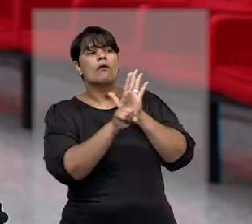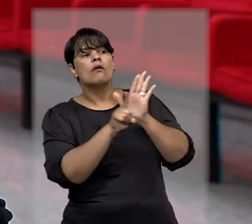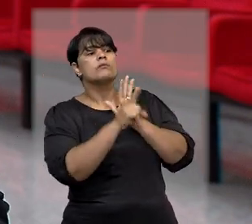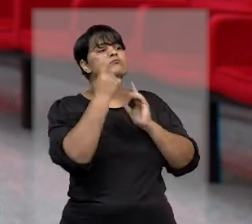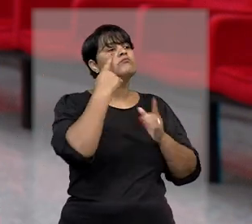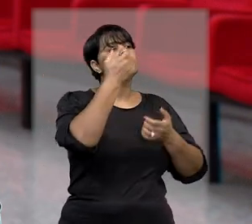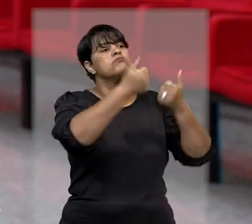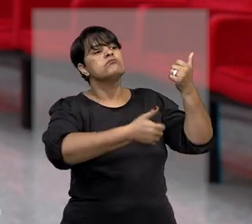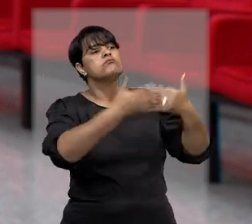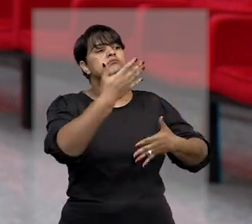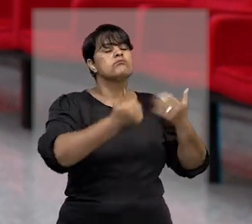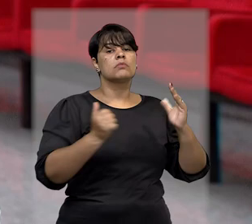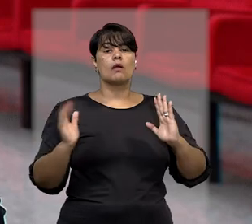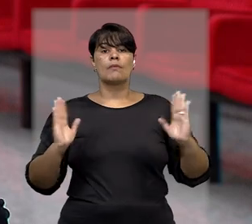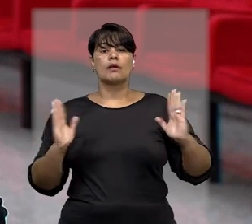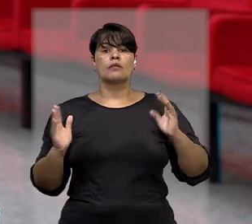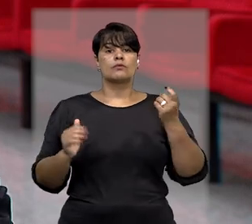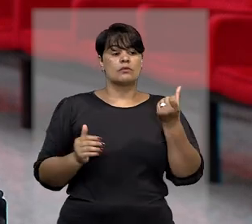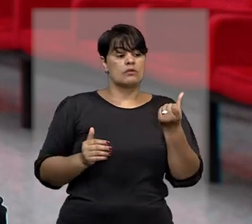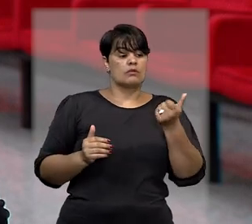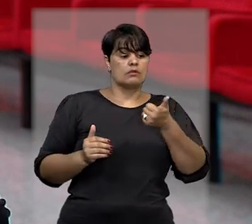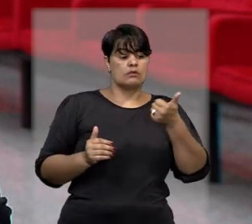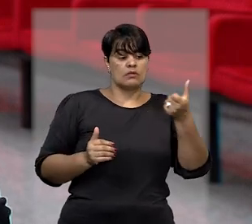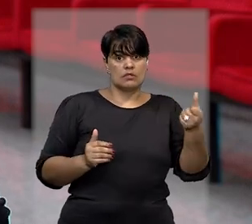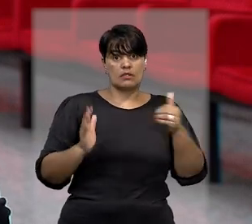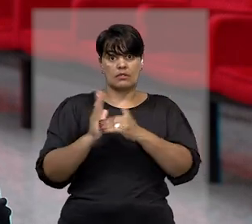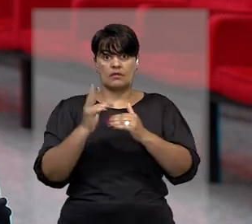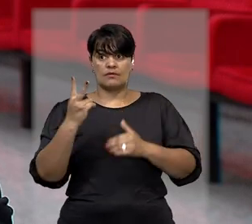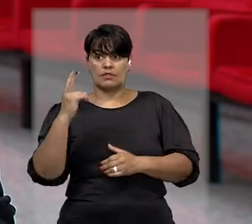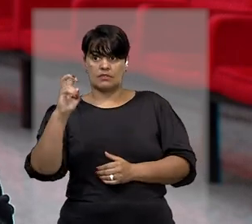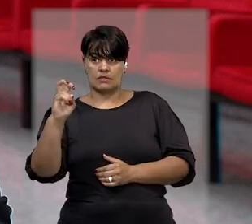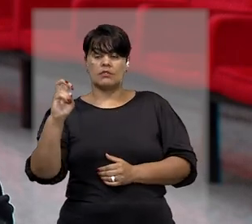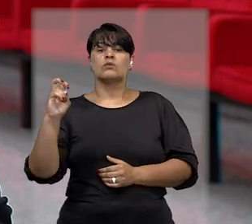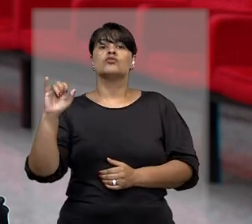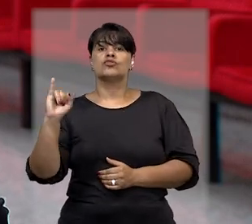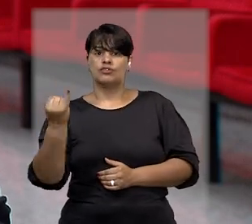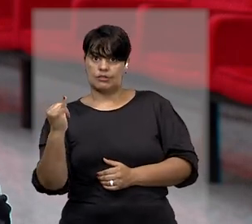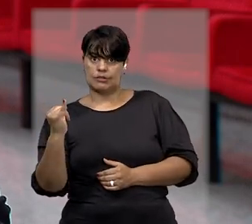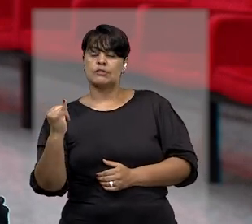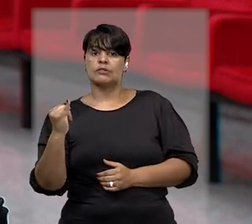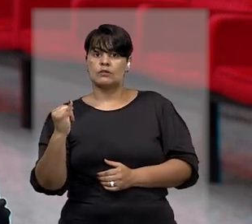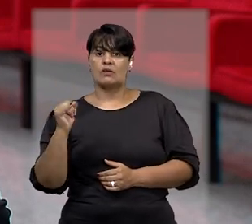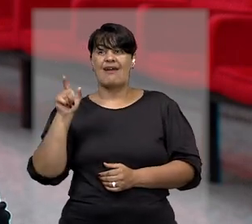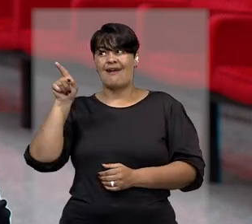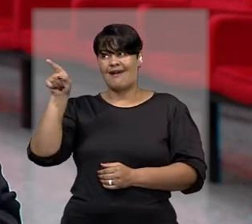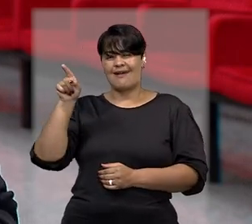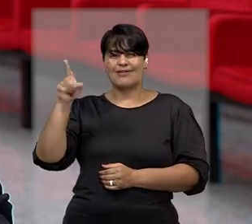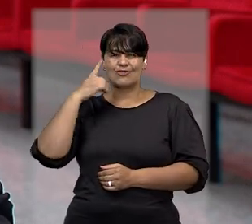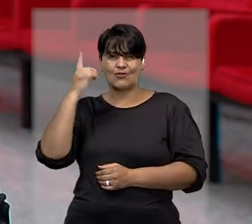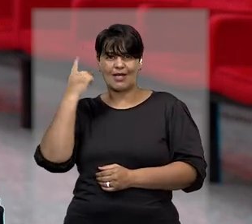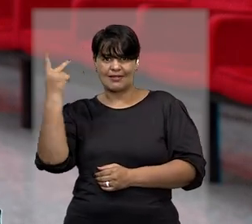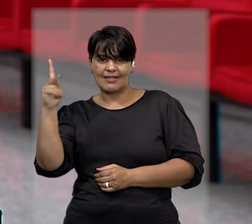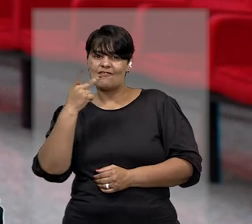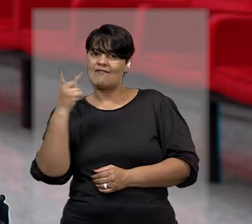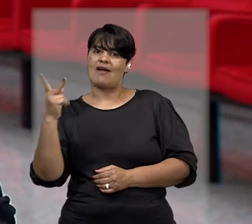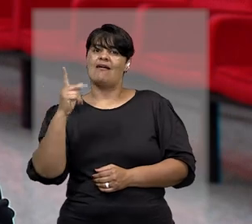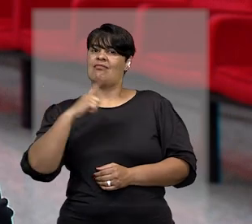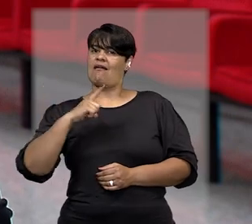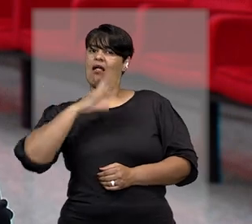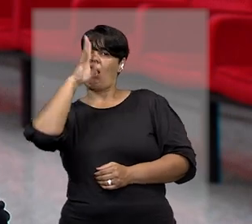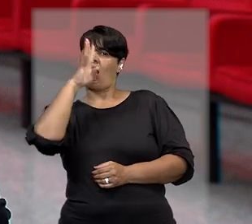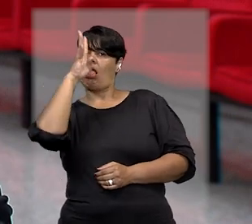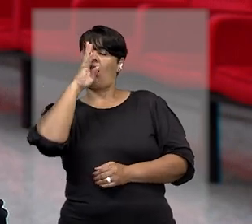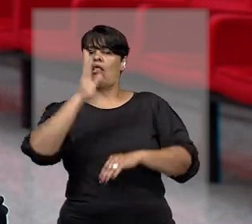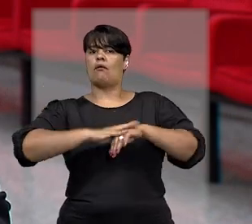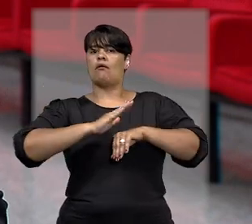16 a 25 de janeiro. A defesa do ex-presidente peruano, Olanta Humala, sustenta que houve usurpação da